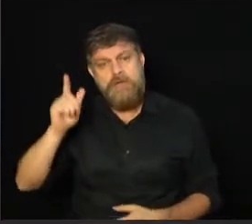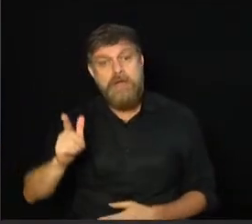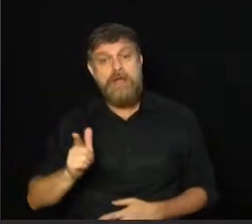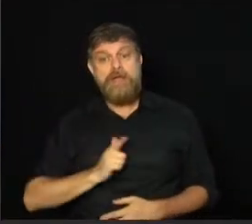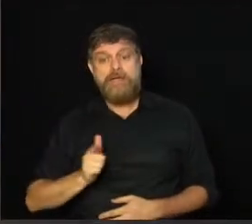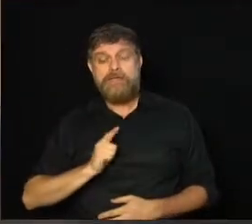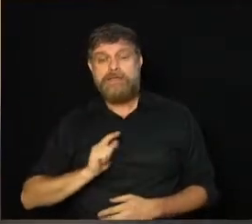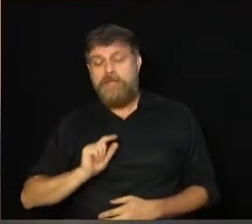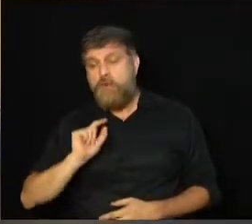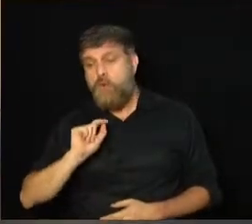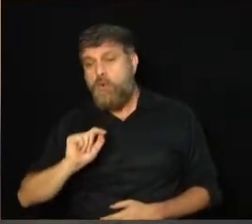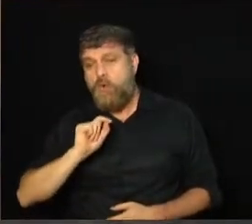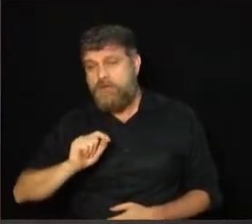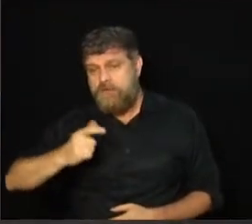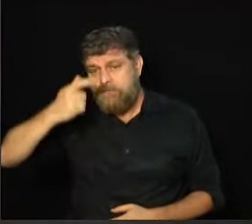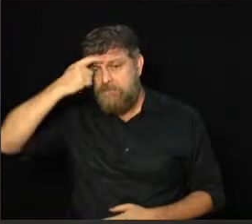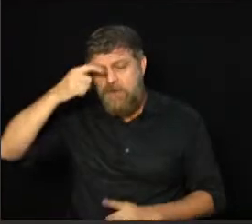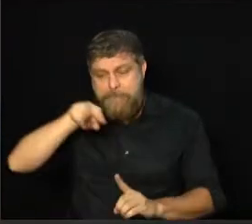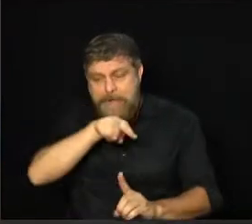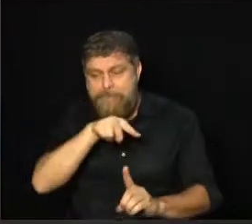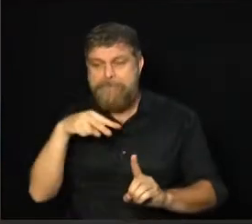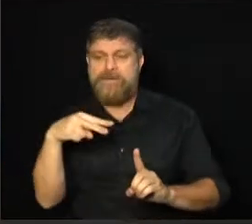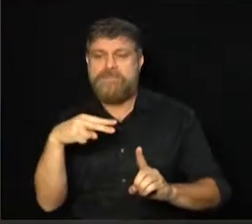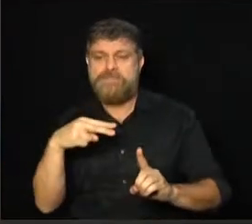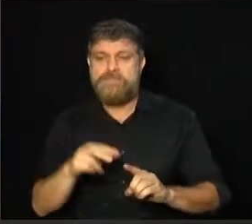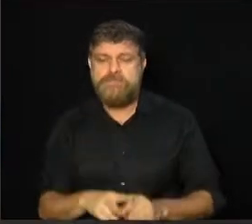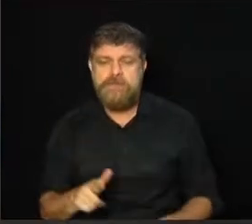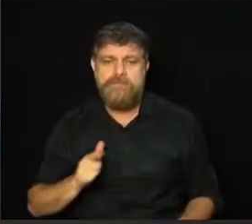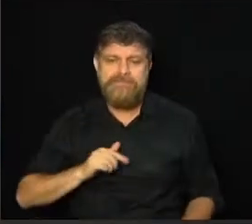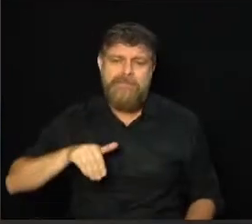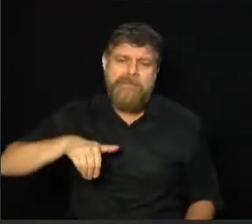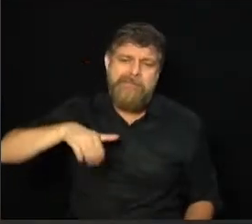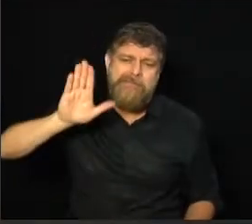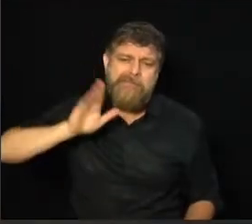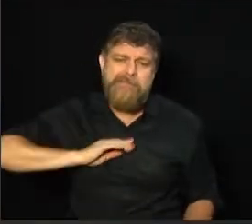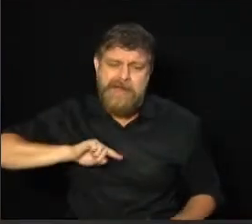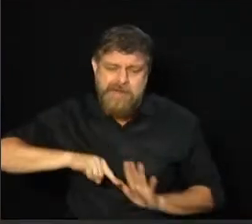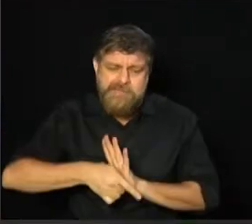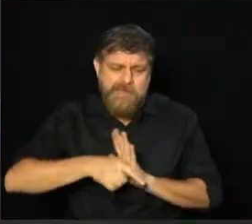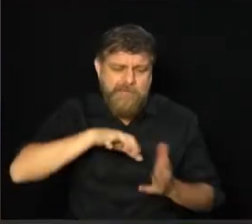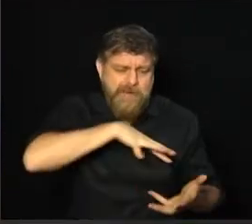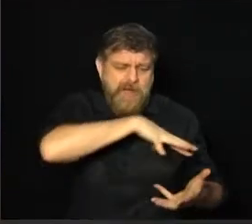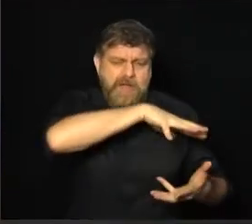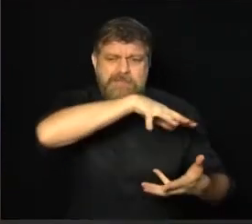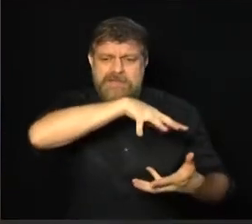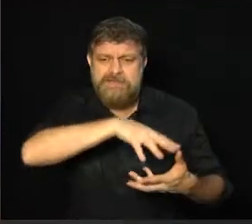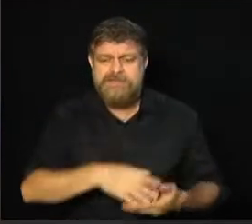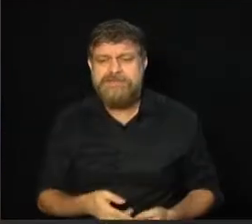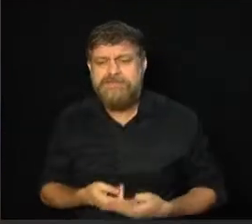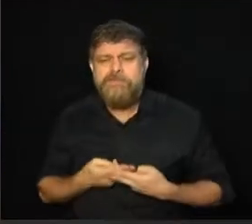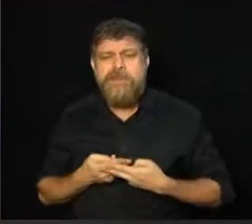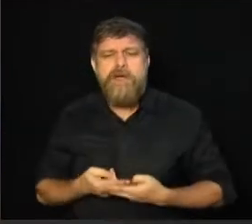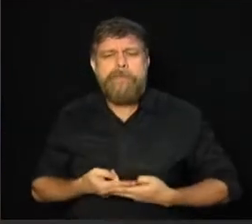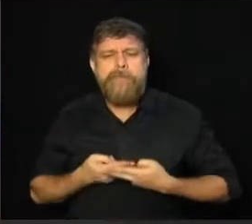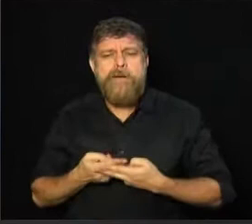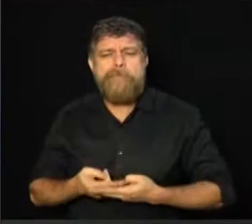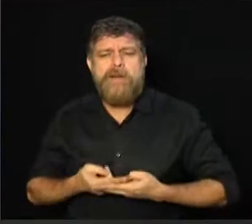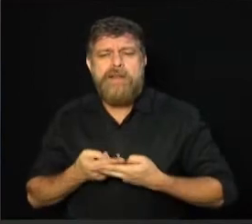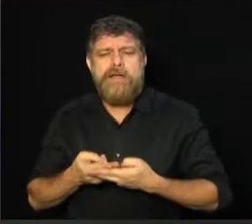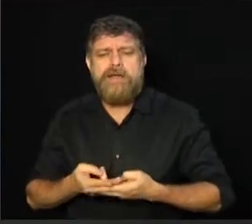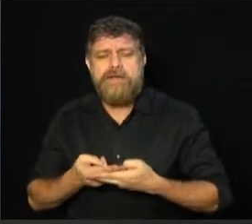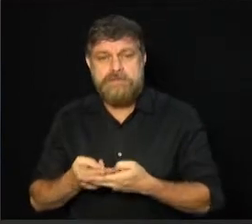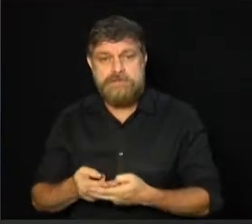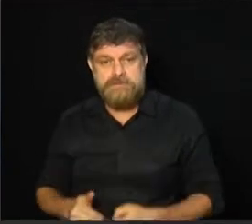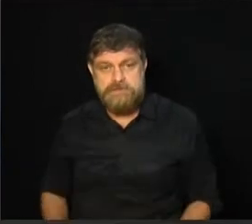construção, uma perspectiva muito mais holística, muito mais universal, muito mais tolerante. Então, a